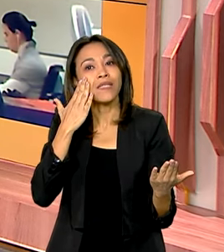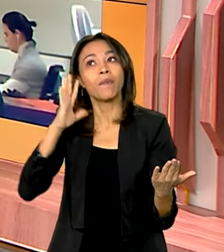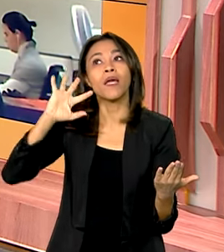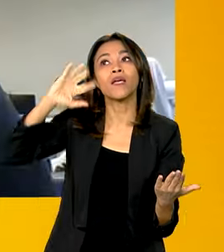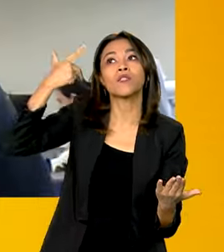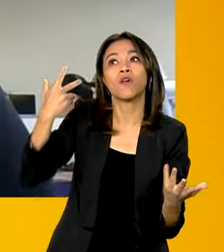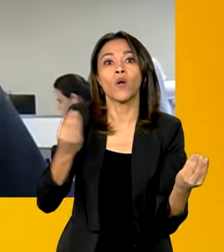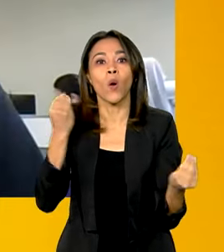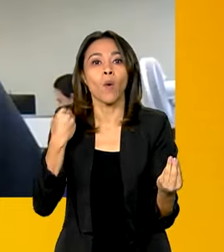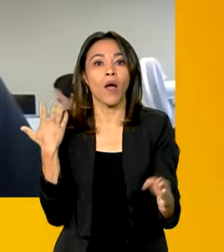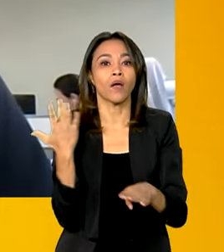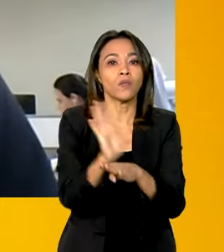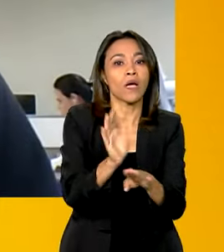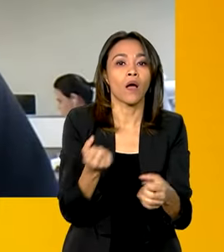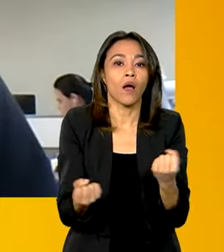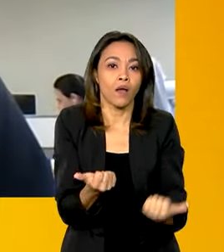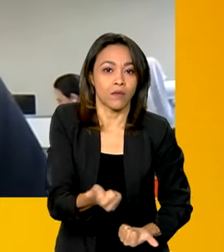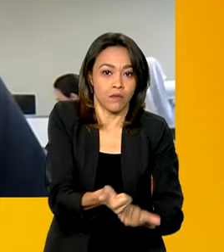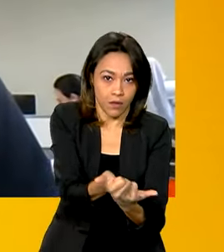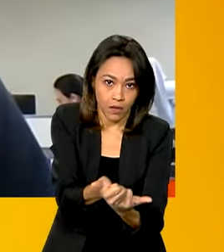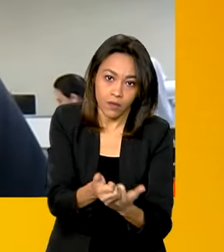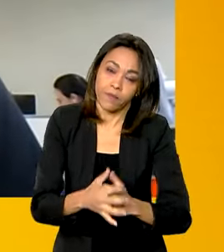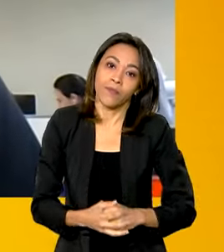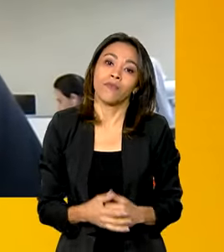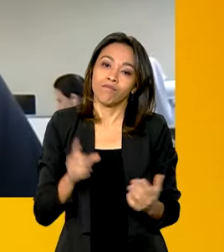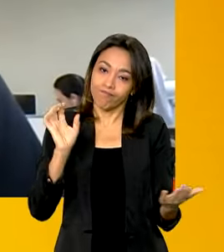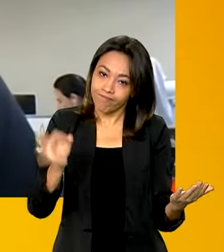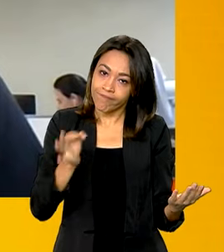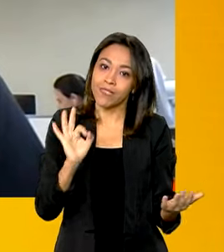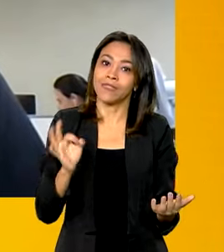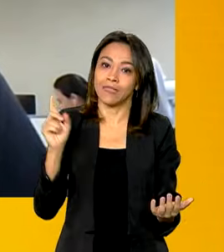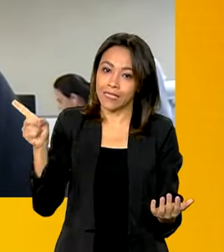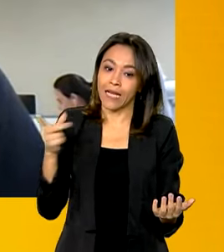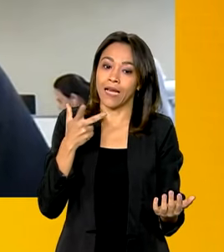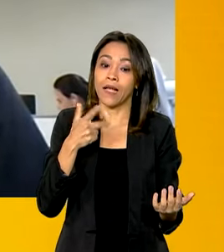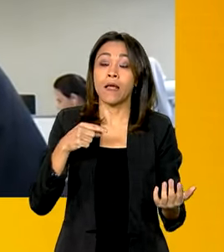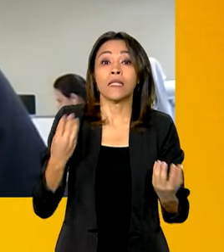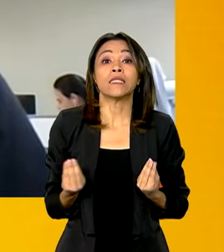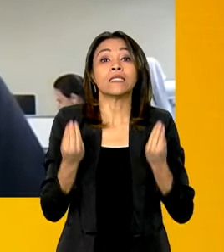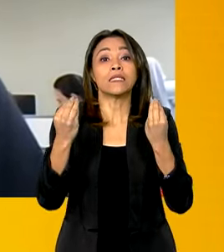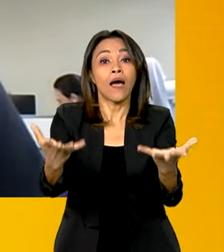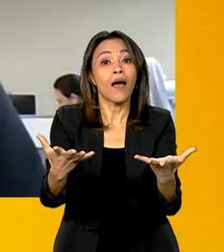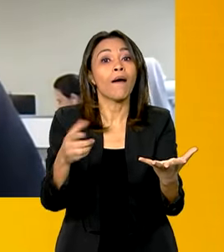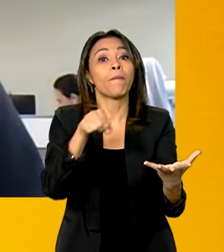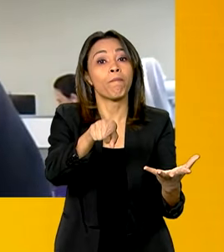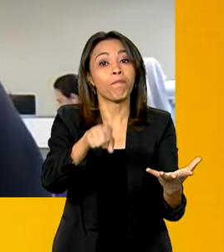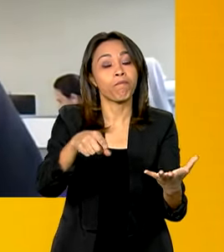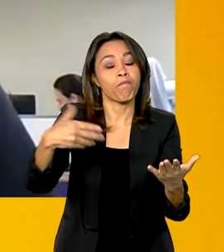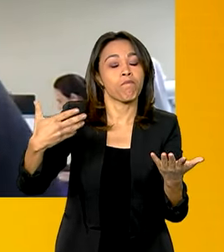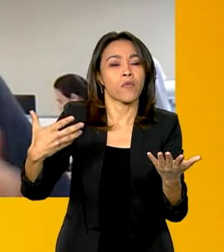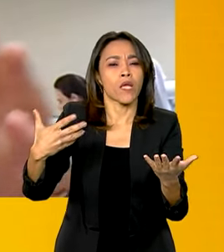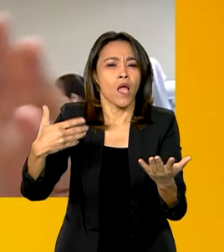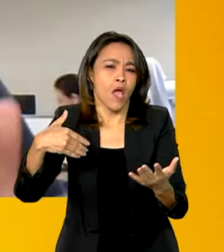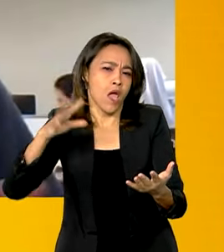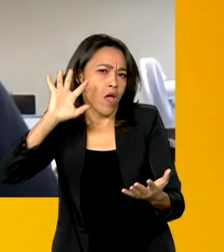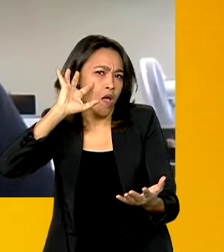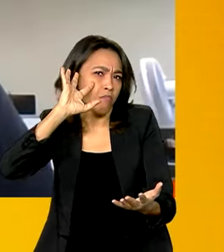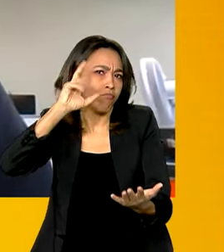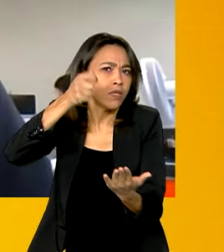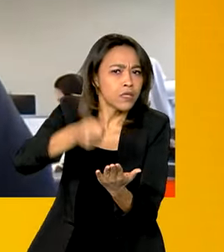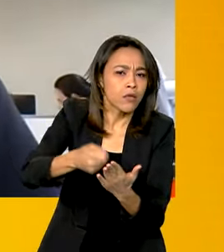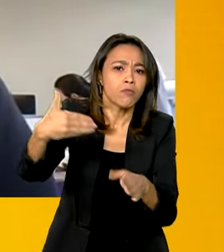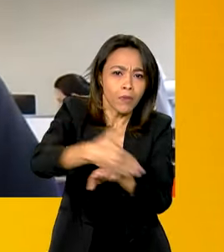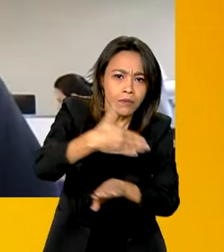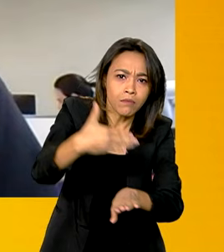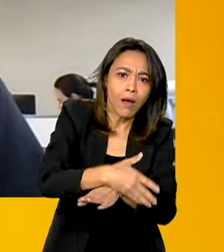Perfeito. A ideia nossa foi realmente essa, é empoderar a população, participar ela da construção